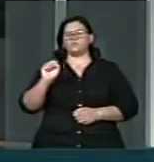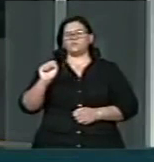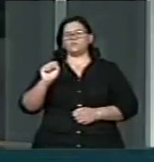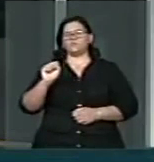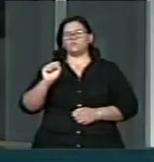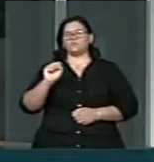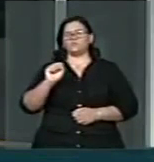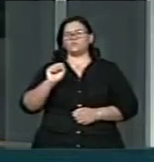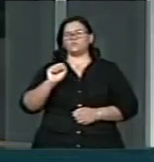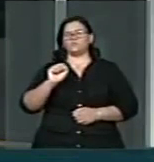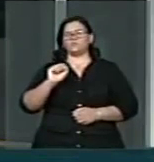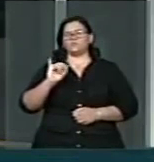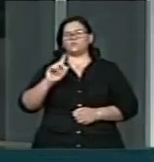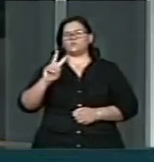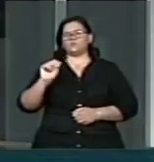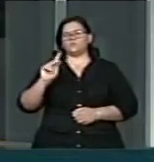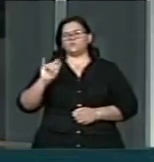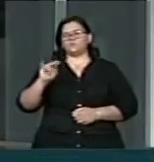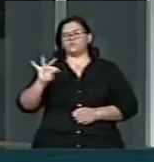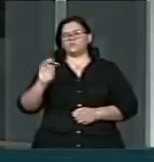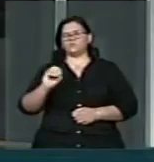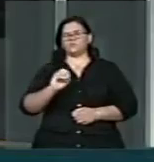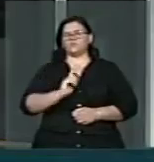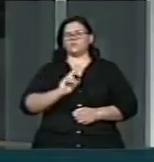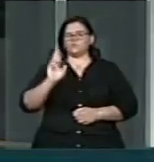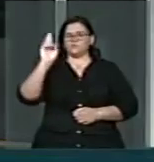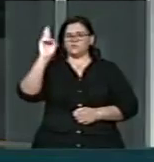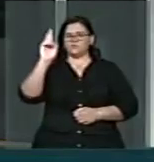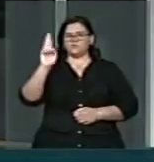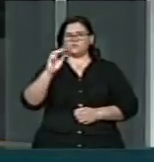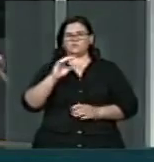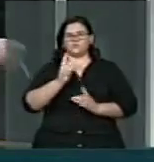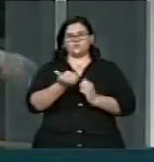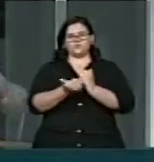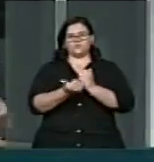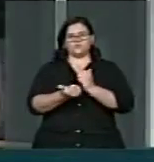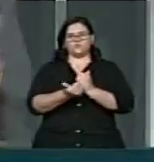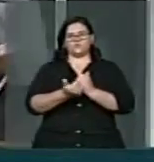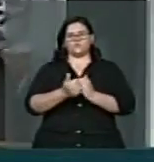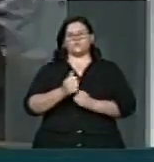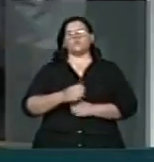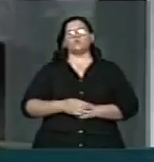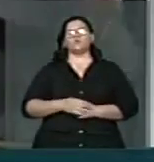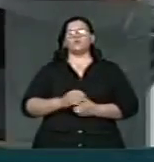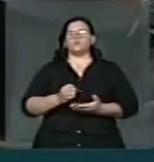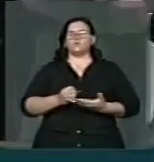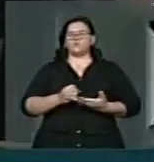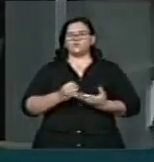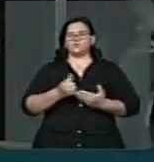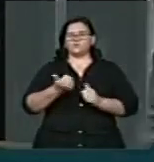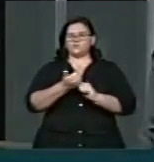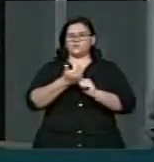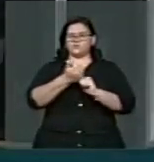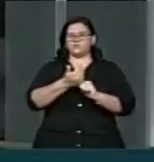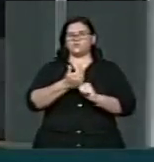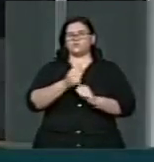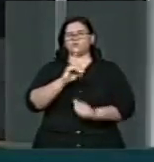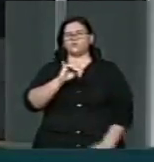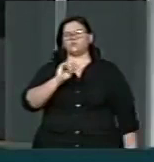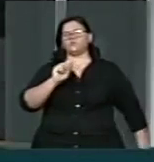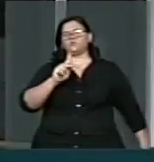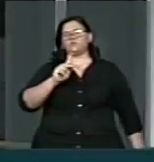Silva Pinto, representante da Diretoria do Departamento Inter-Sidical de Assessoria Parlamentar, DIAP.